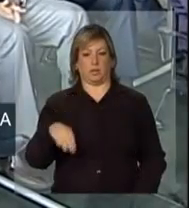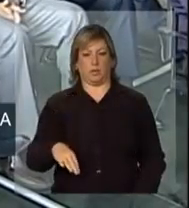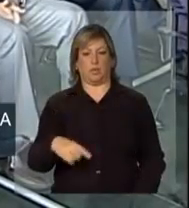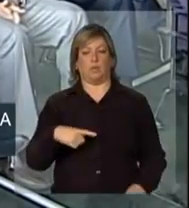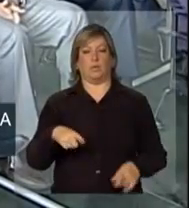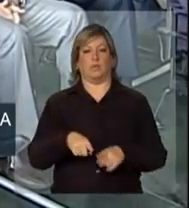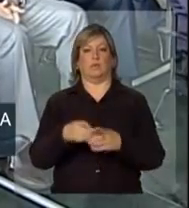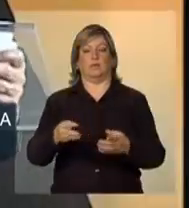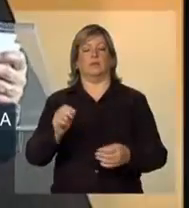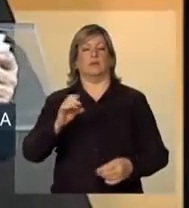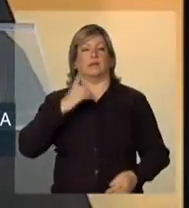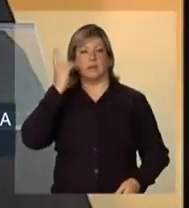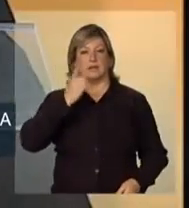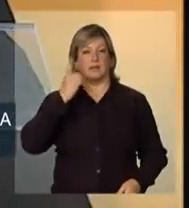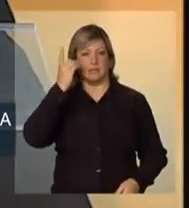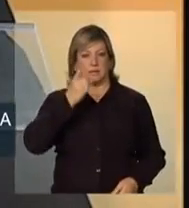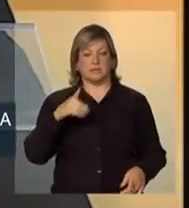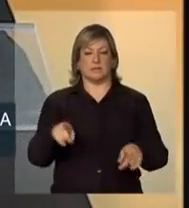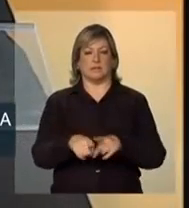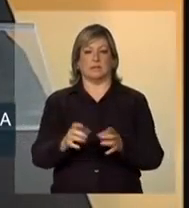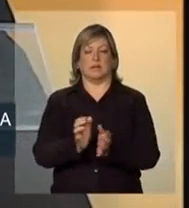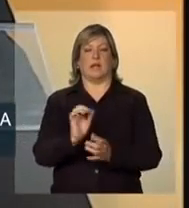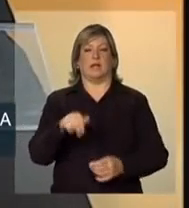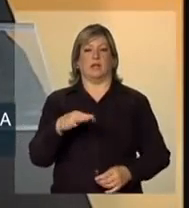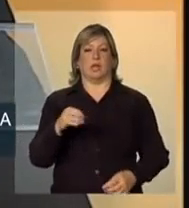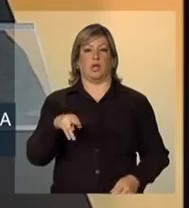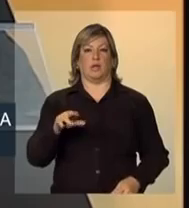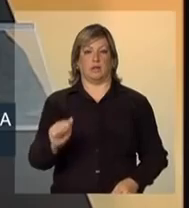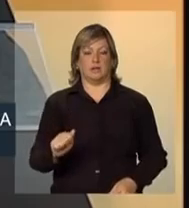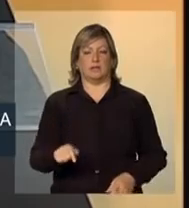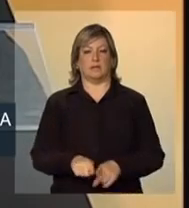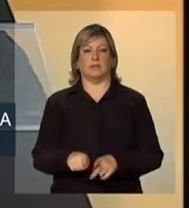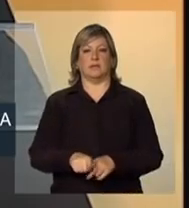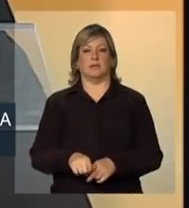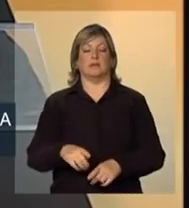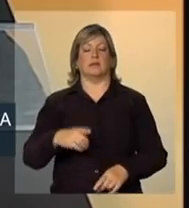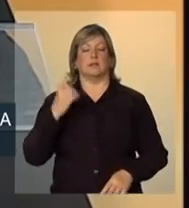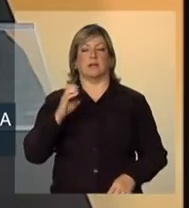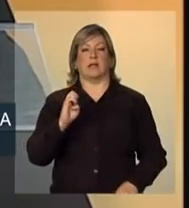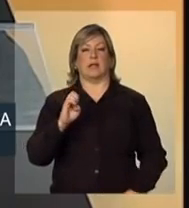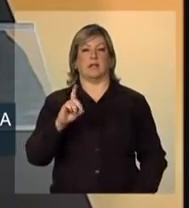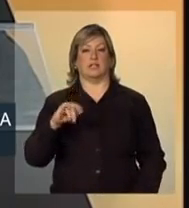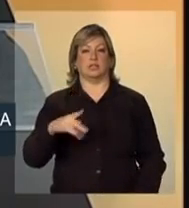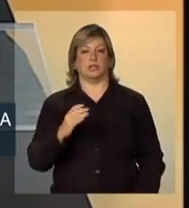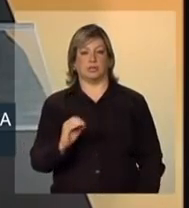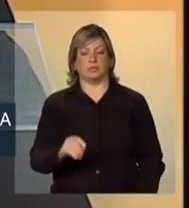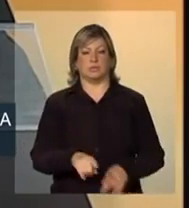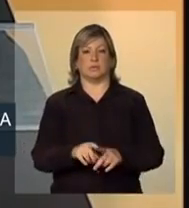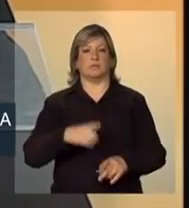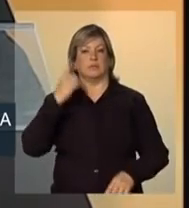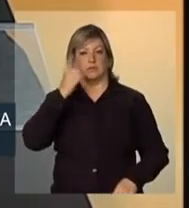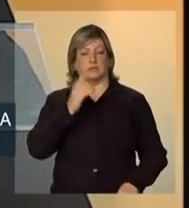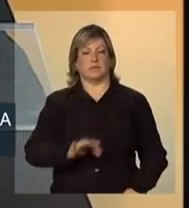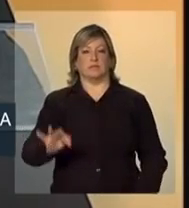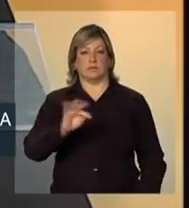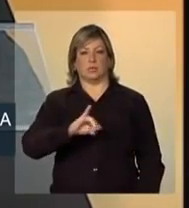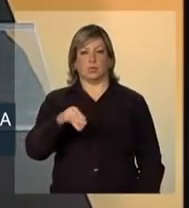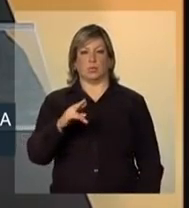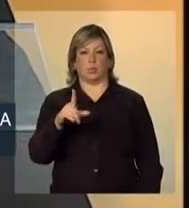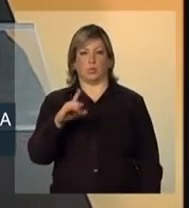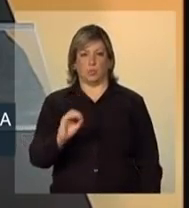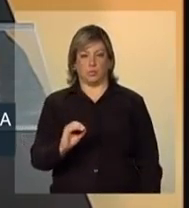deputado federal Antônia Lúcia, deputado federal Edinho Araújo, deputado federal Júlio Lopes,